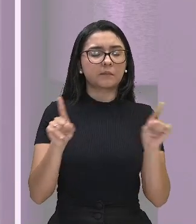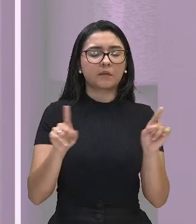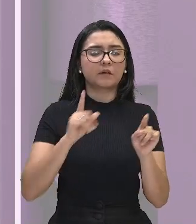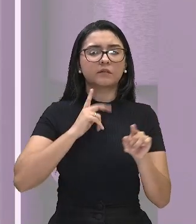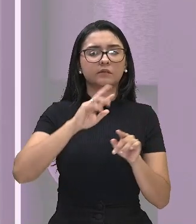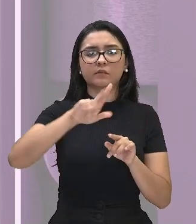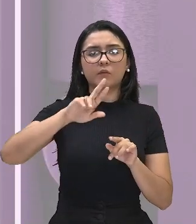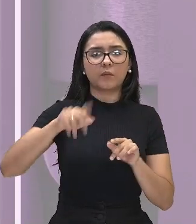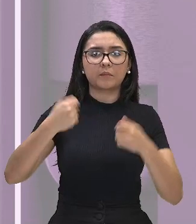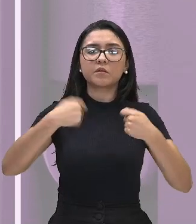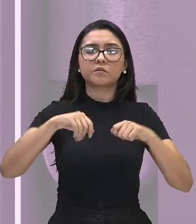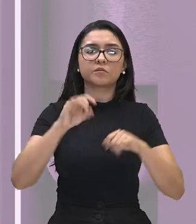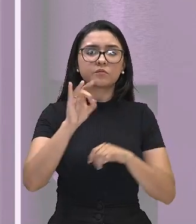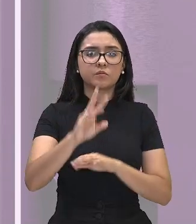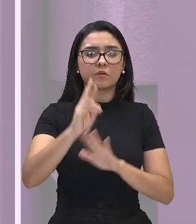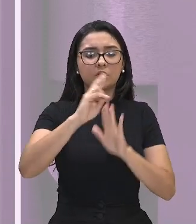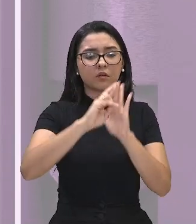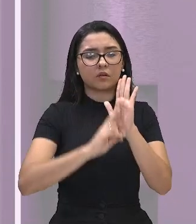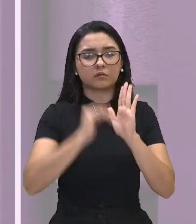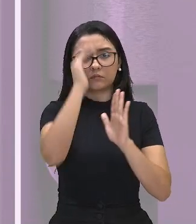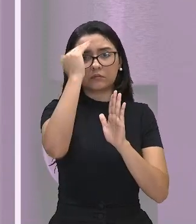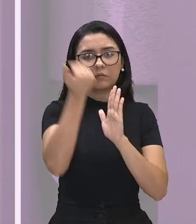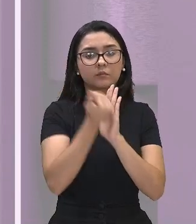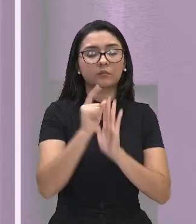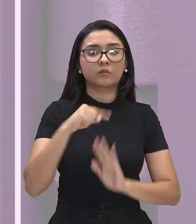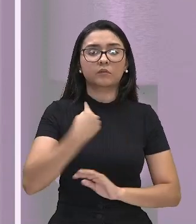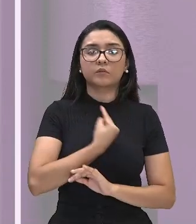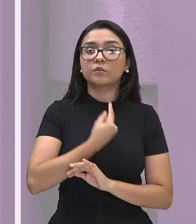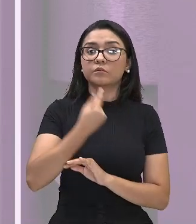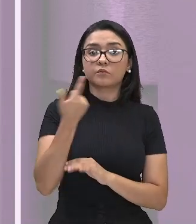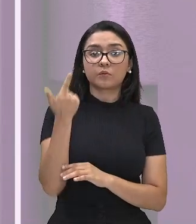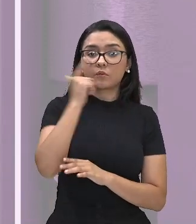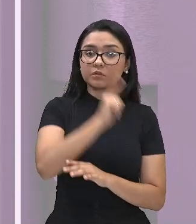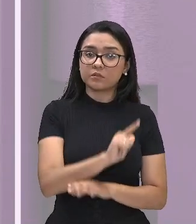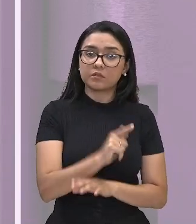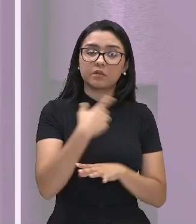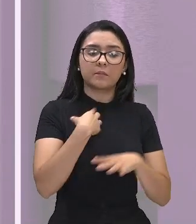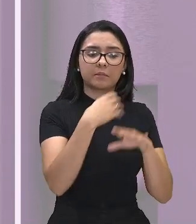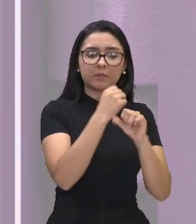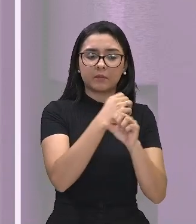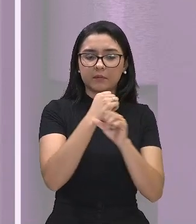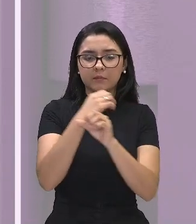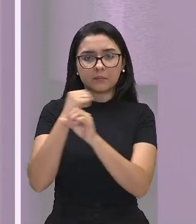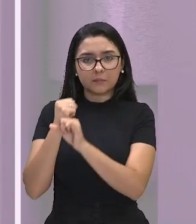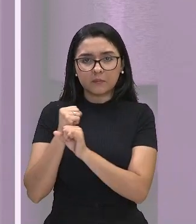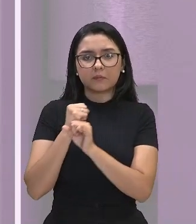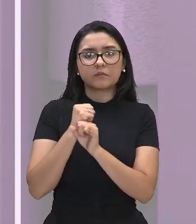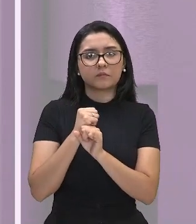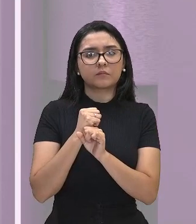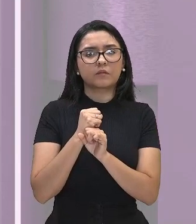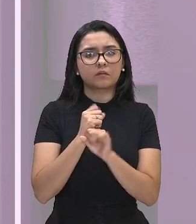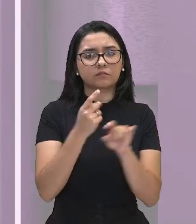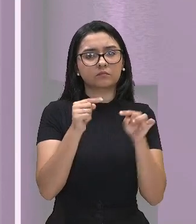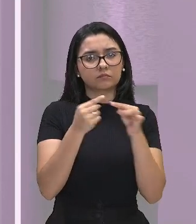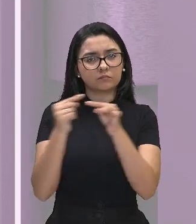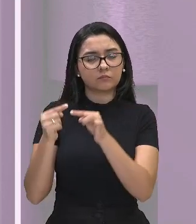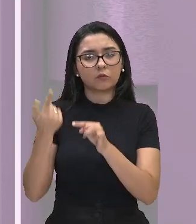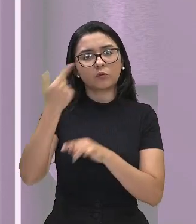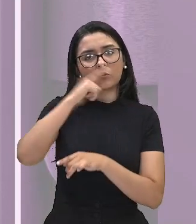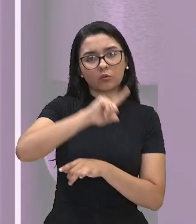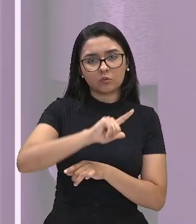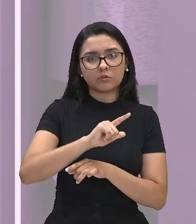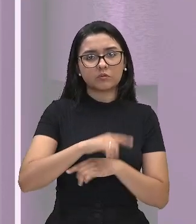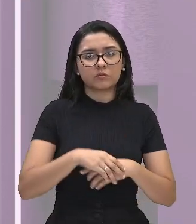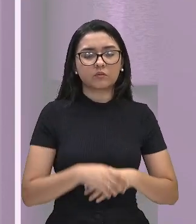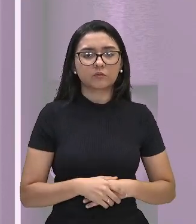passo. Tá bom? Pra gente conseguir, né? Seguir ali uma linha lógica pra conseguir fazer a